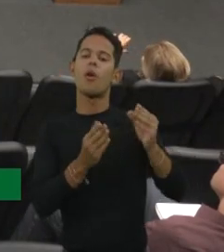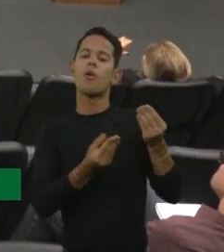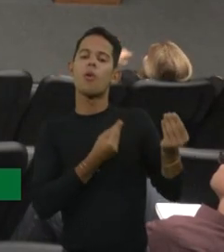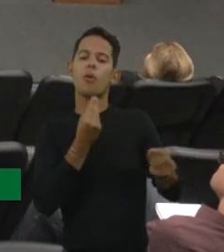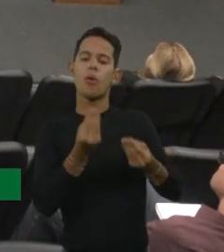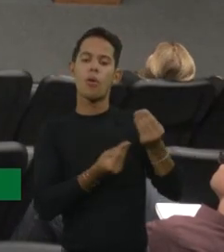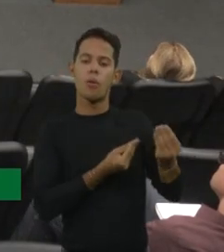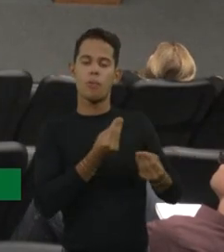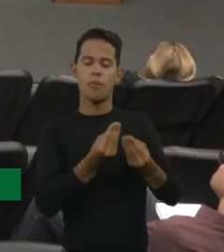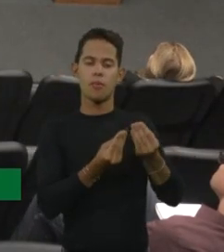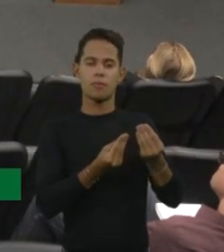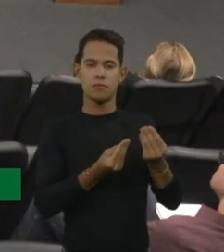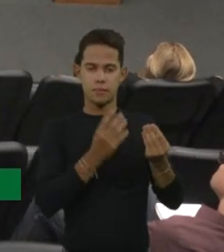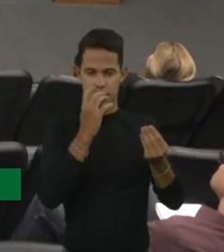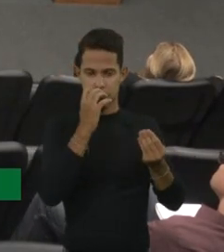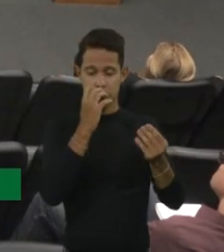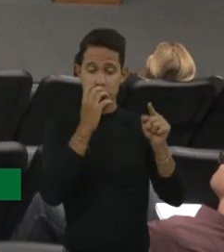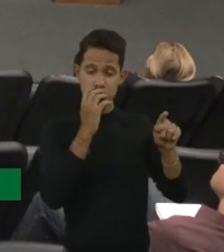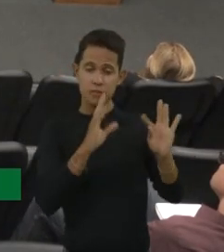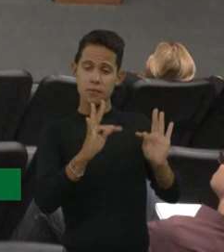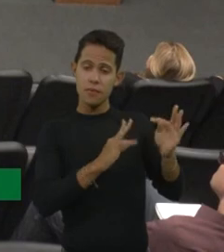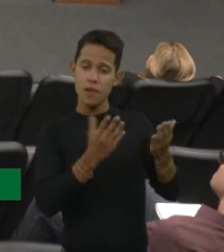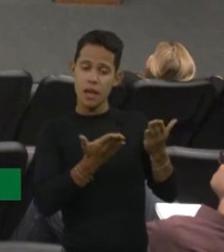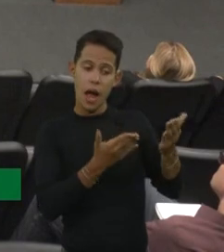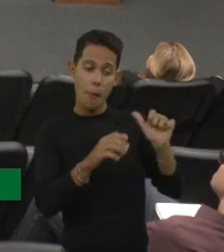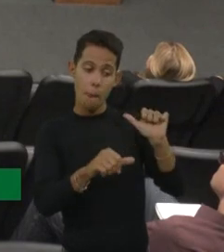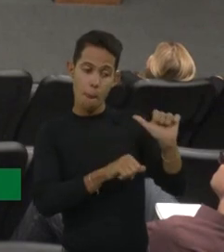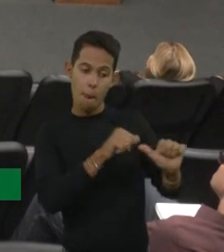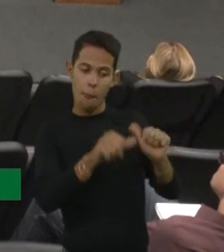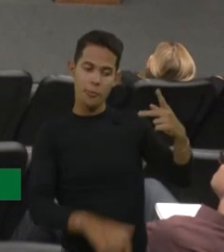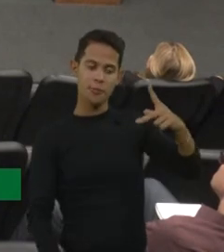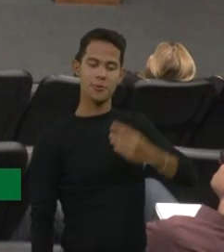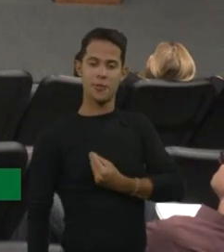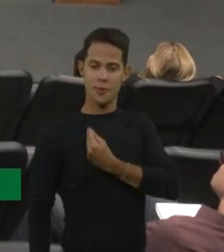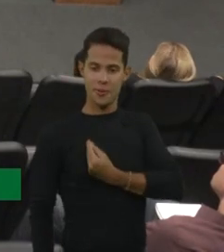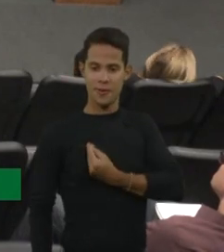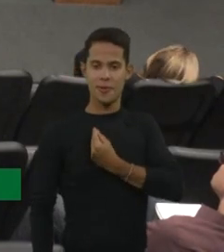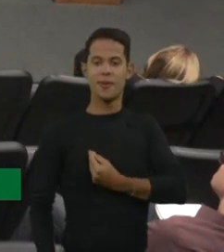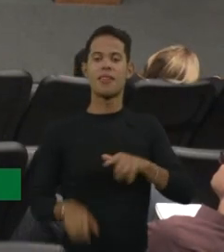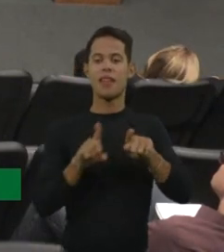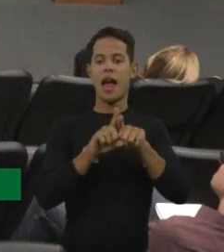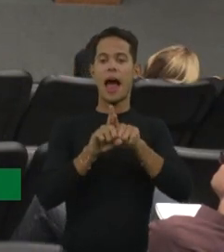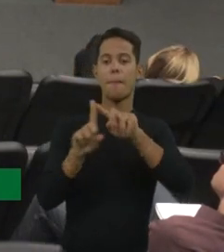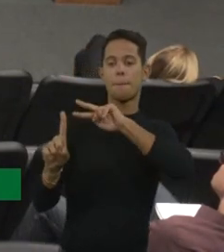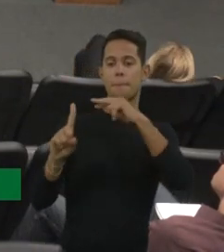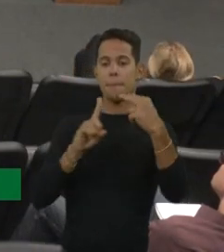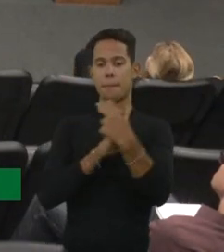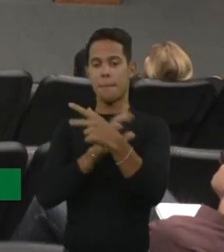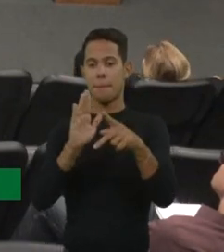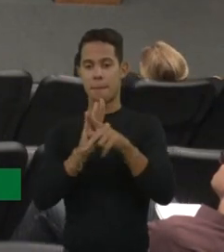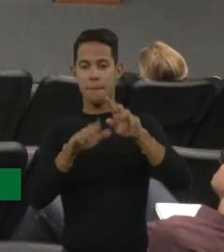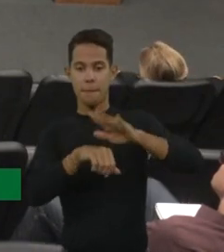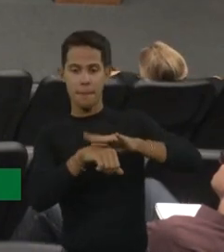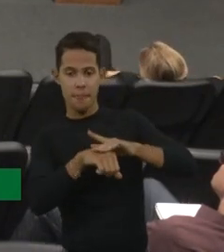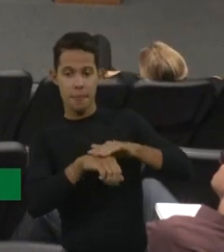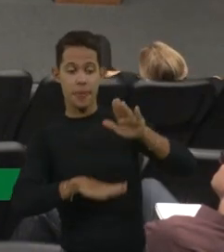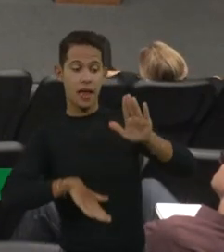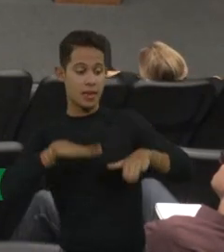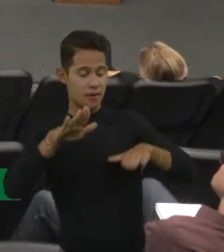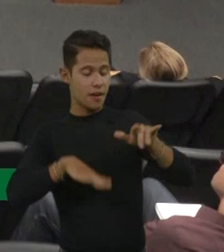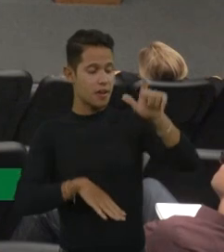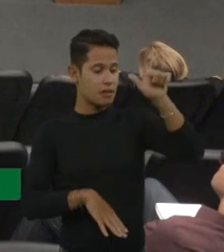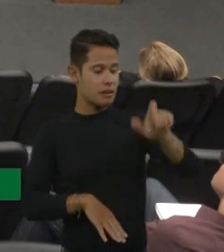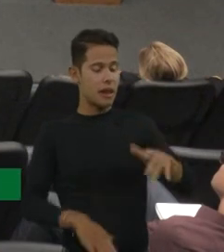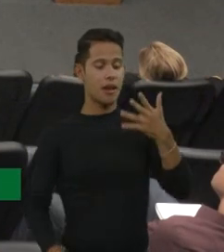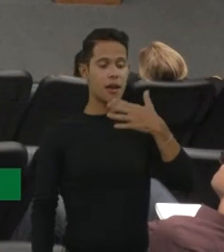nociendecente, o que esses tratamentos, eles mudaram completamente o paradigma da doença, né, de crianças que, muitas vezes, nós não